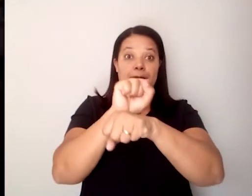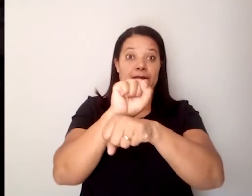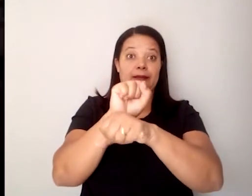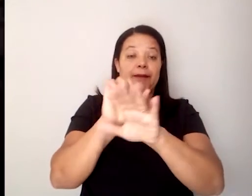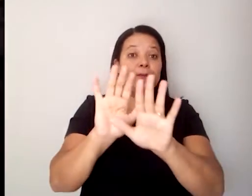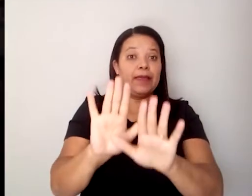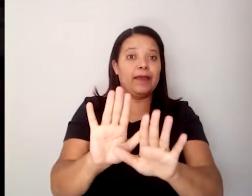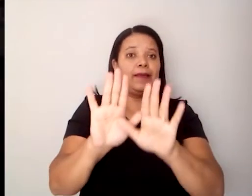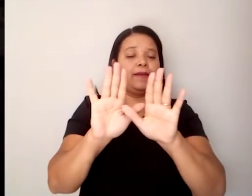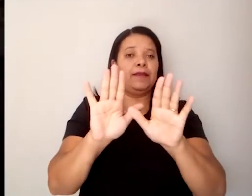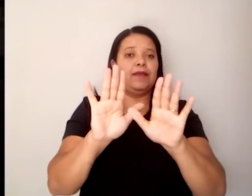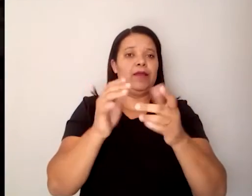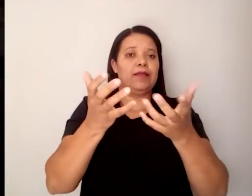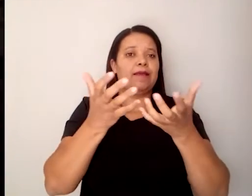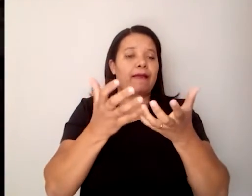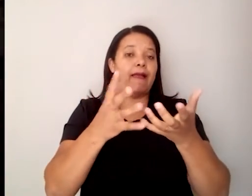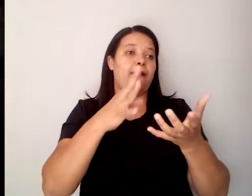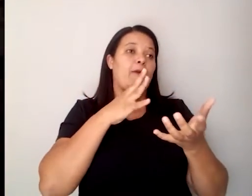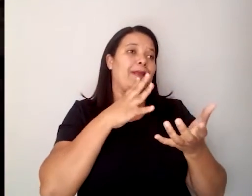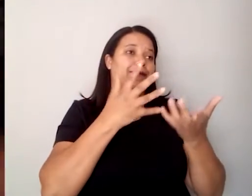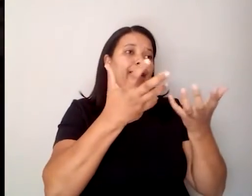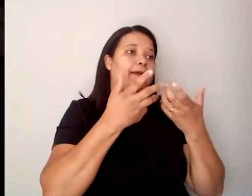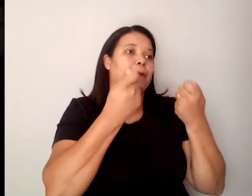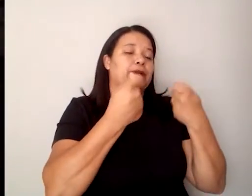querer classificar, conhecer,